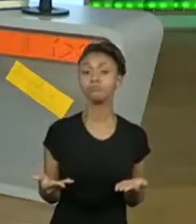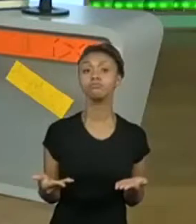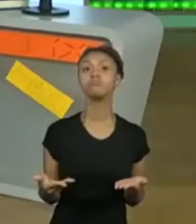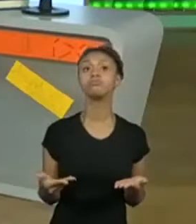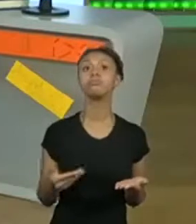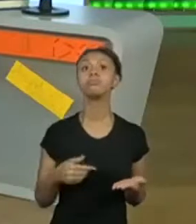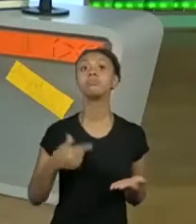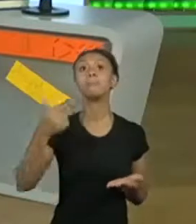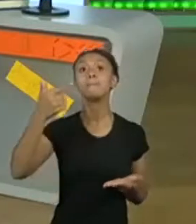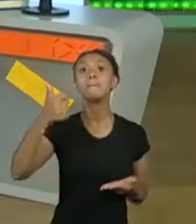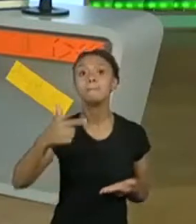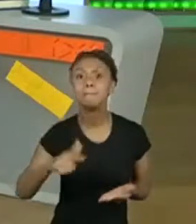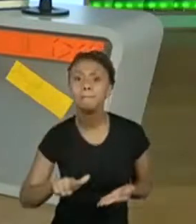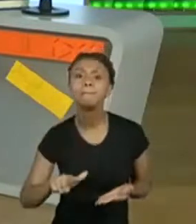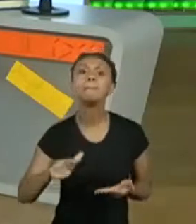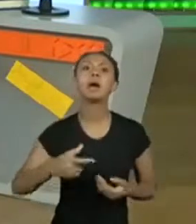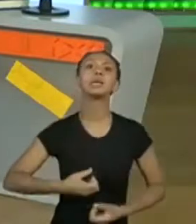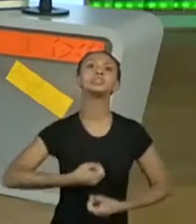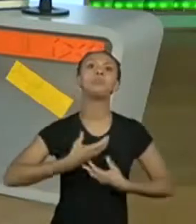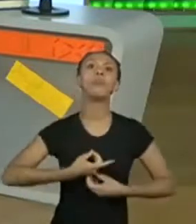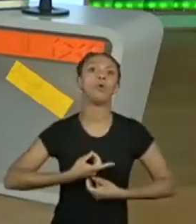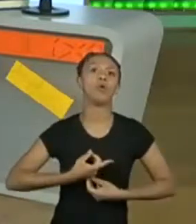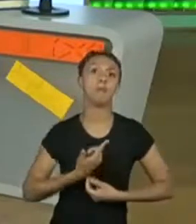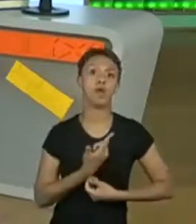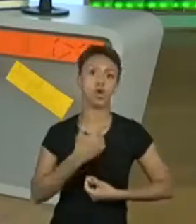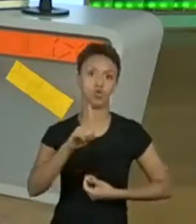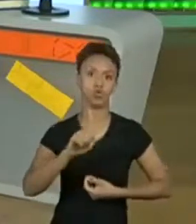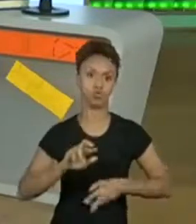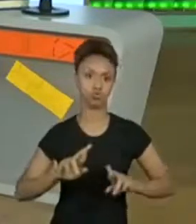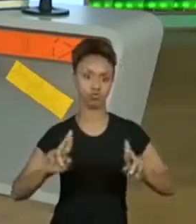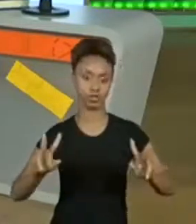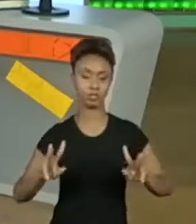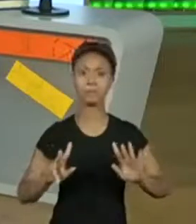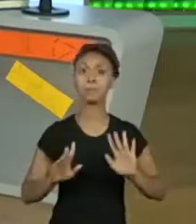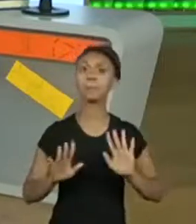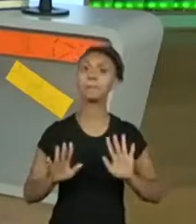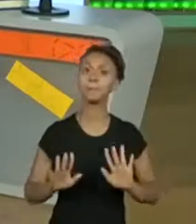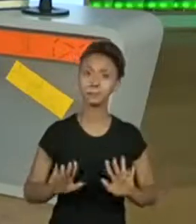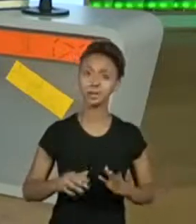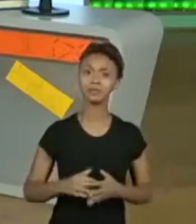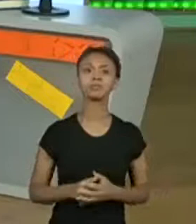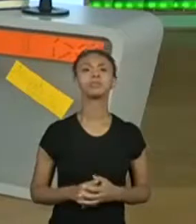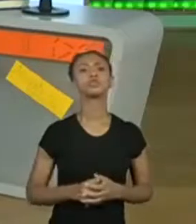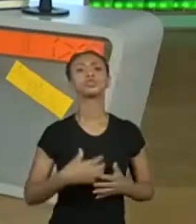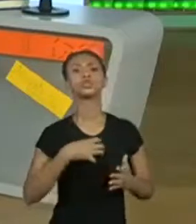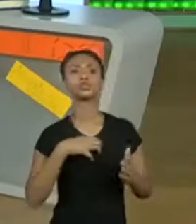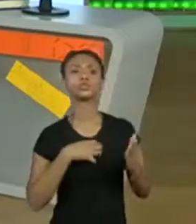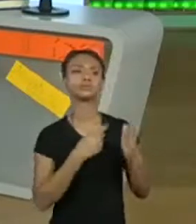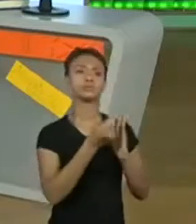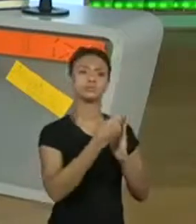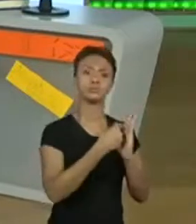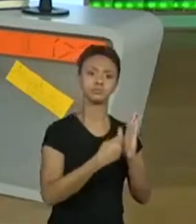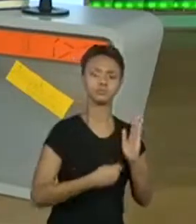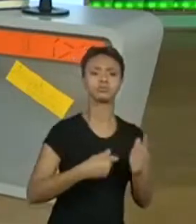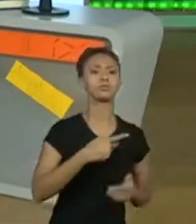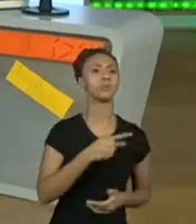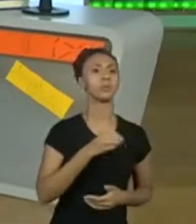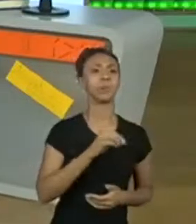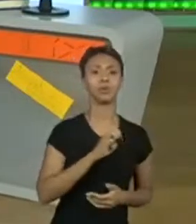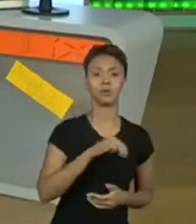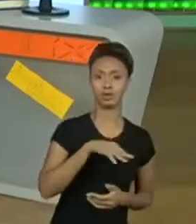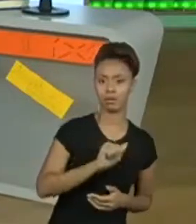nós veremos mais um outro formato de poema. E, tanto para escrever poema ou poesia, esse